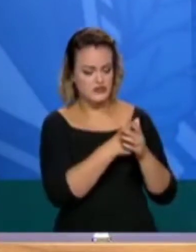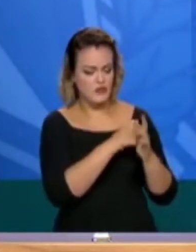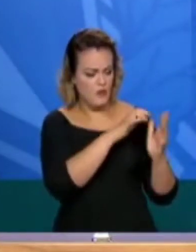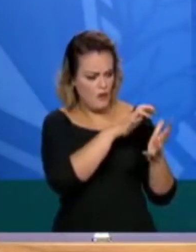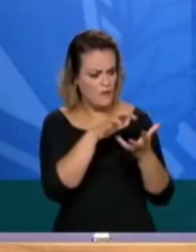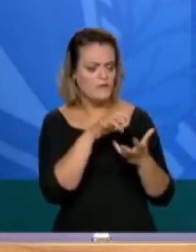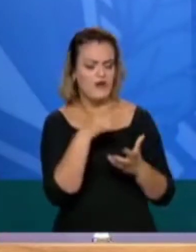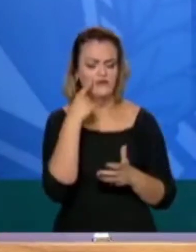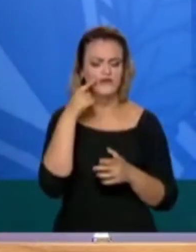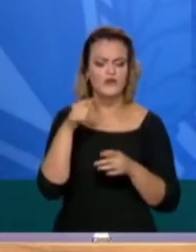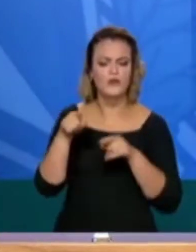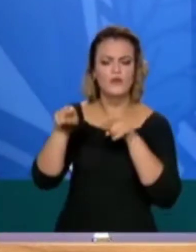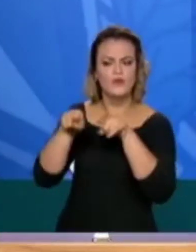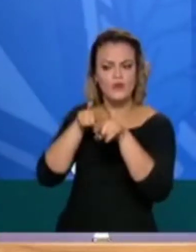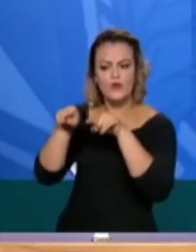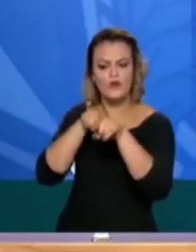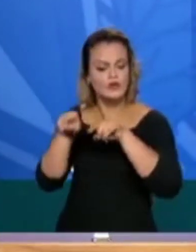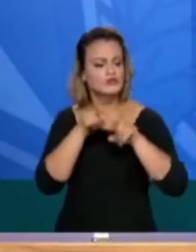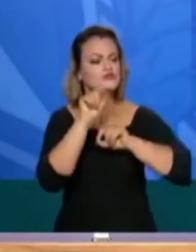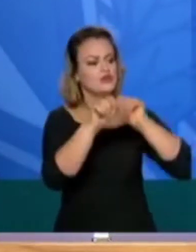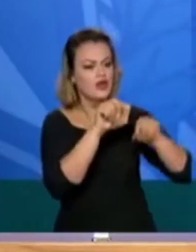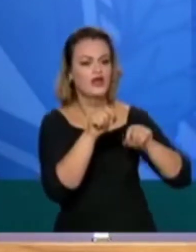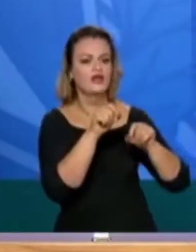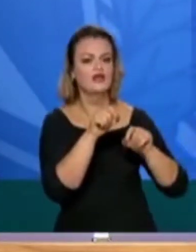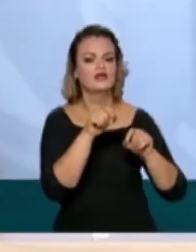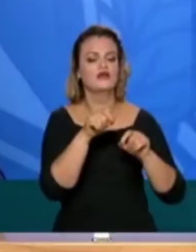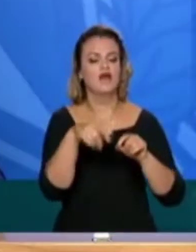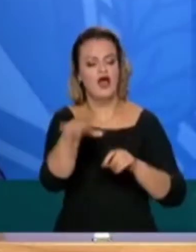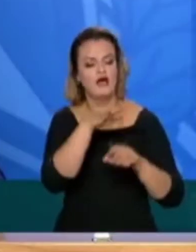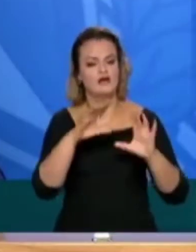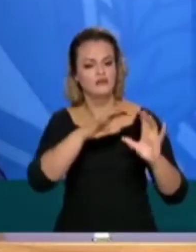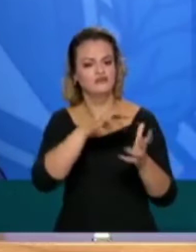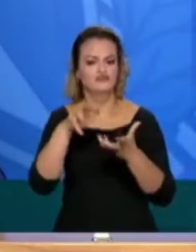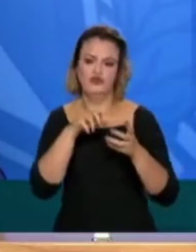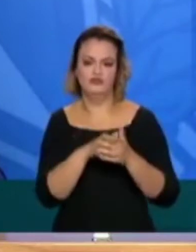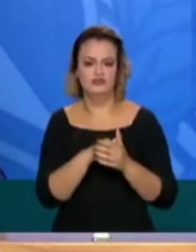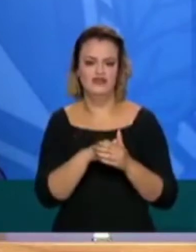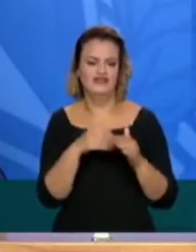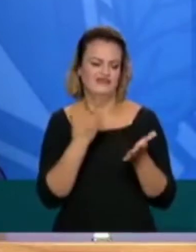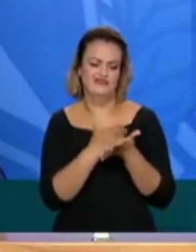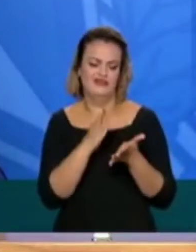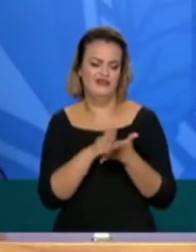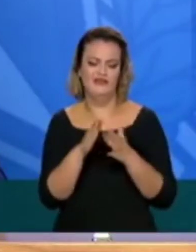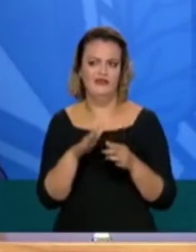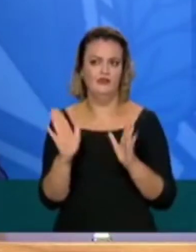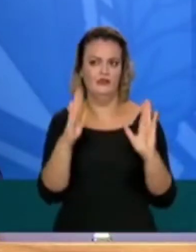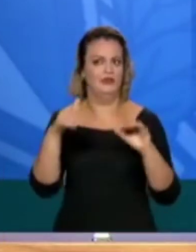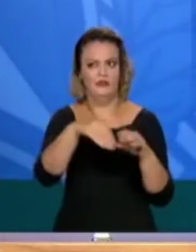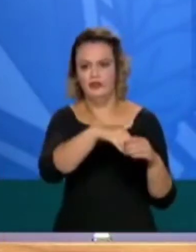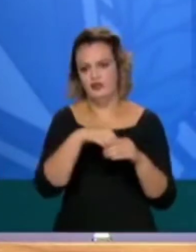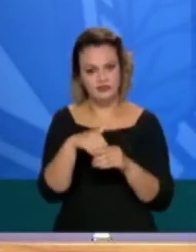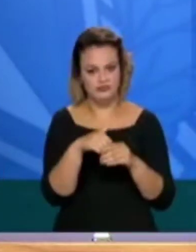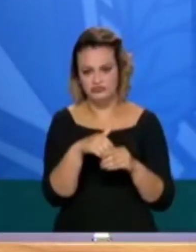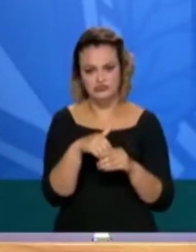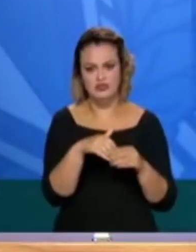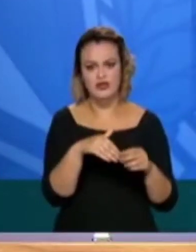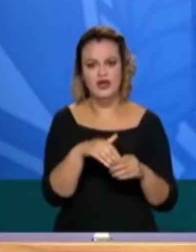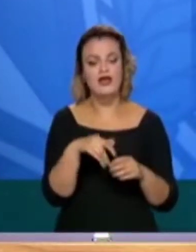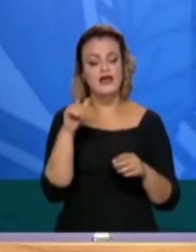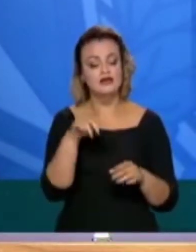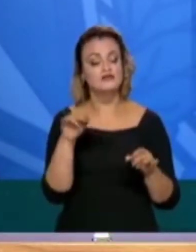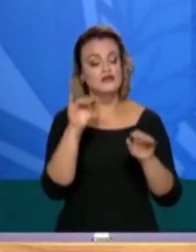os concorrentes, olhando o mercado mundial. Então, nada tem a ver com eleição, com absolutamente nada. Eles